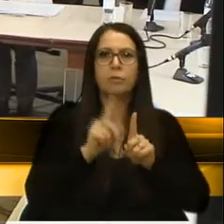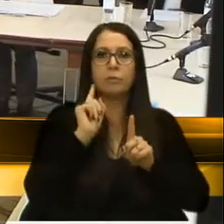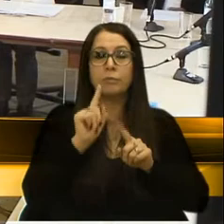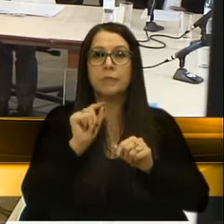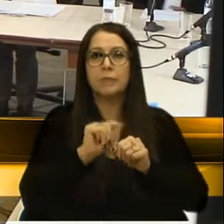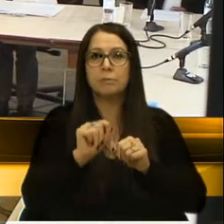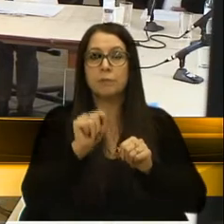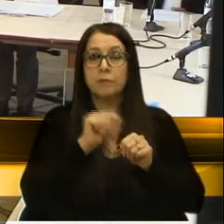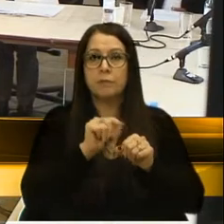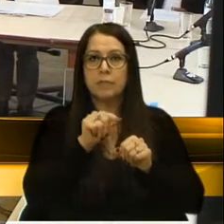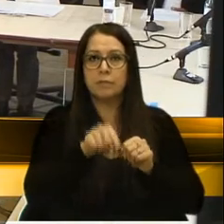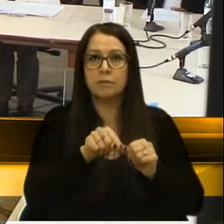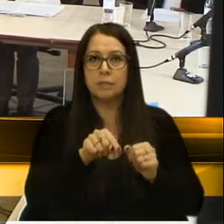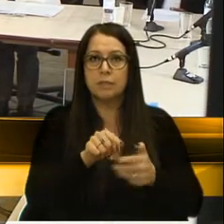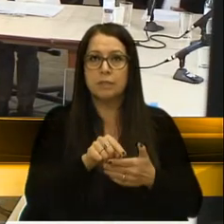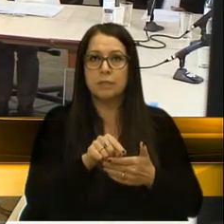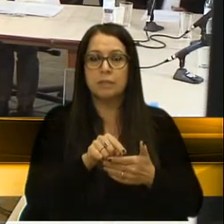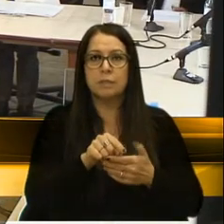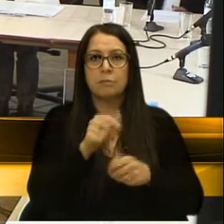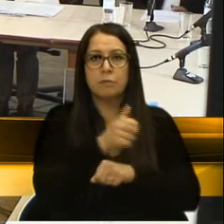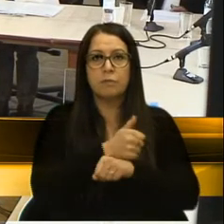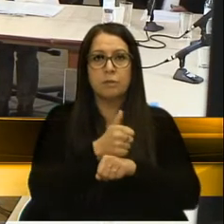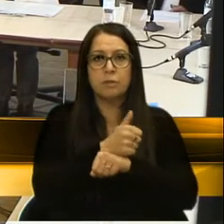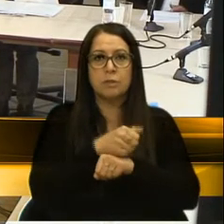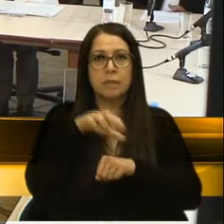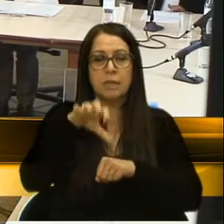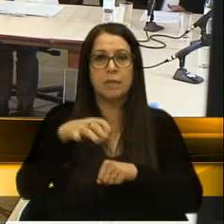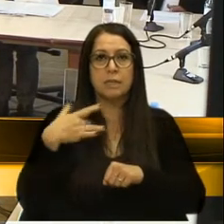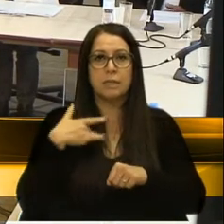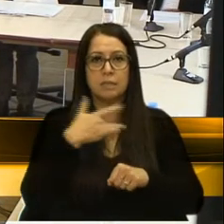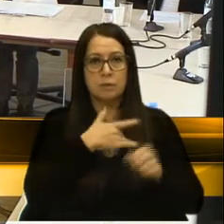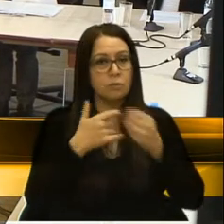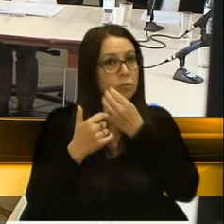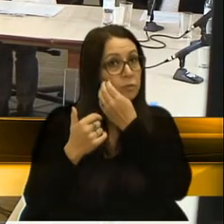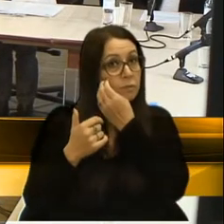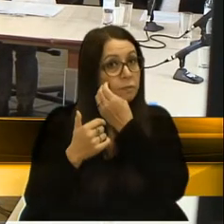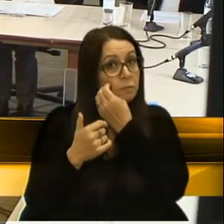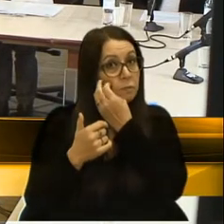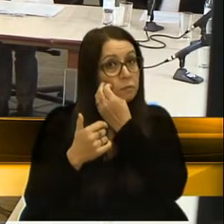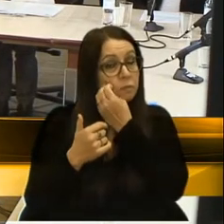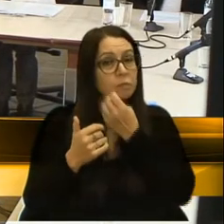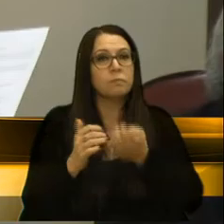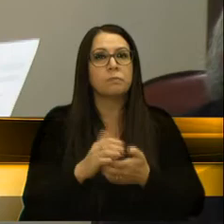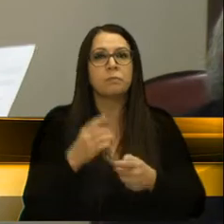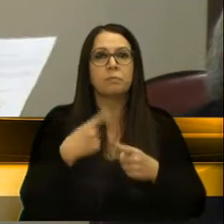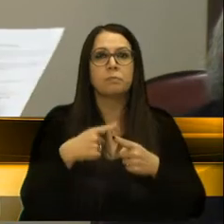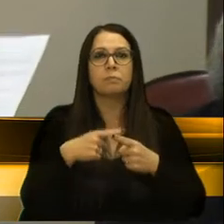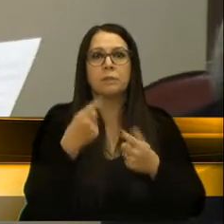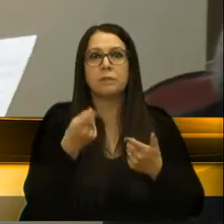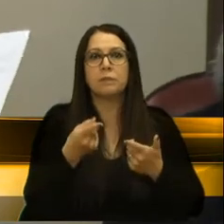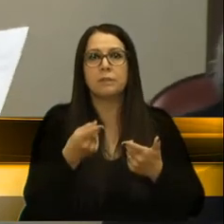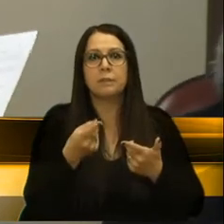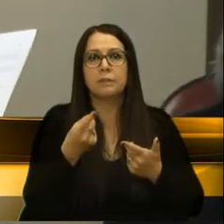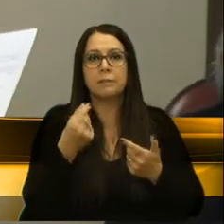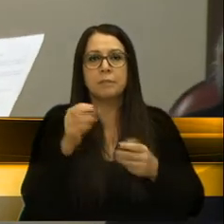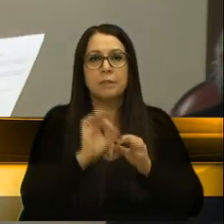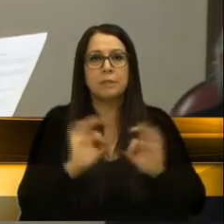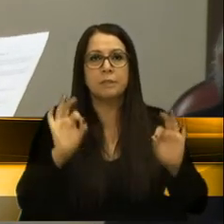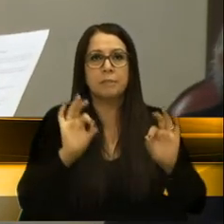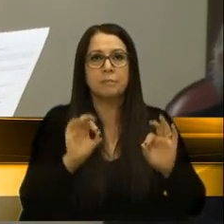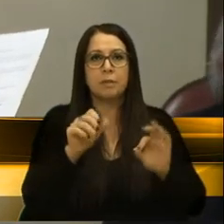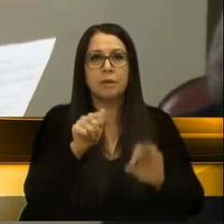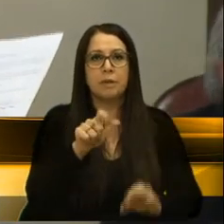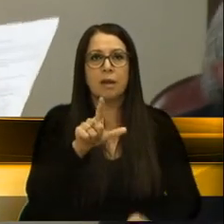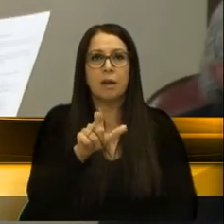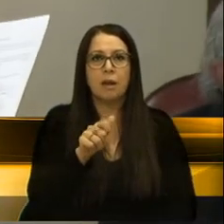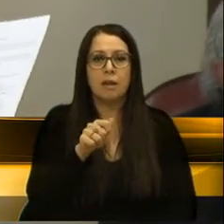passem a ser realizadas por profissionais da área da saúde. Porque, nesses casos, é uma simples anamnese.